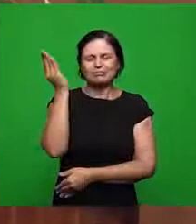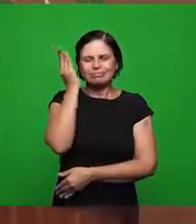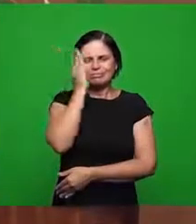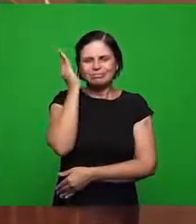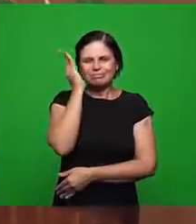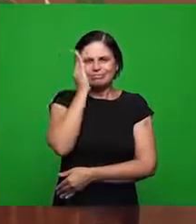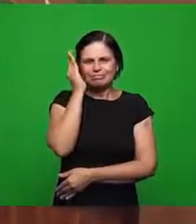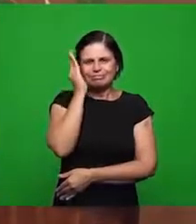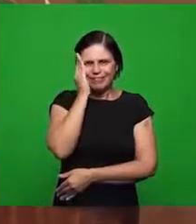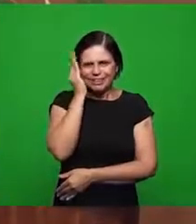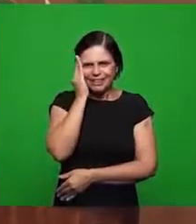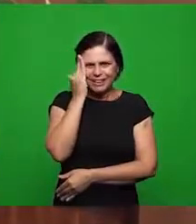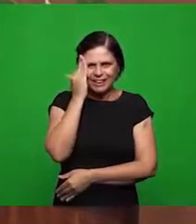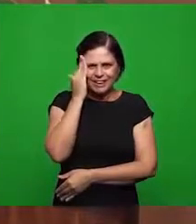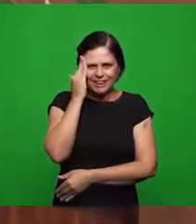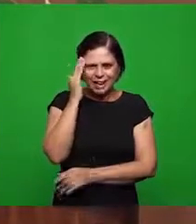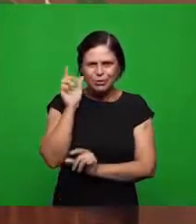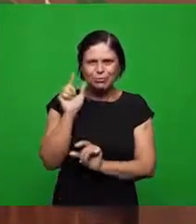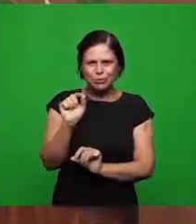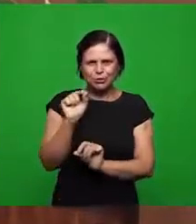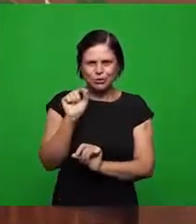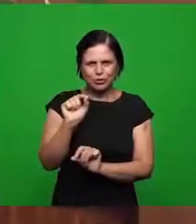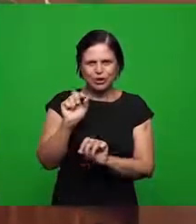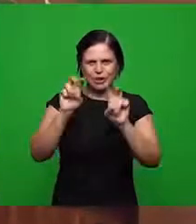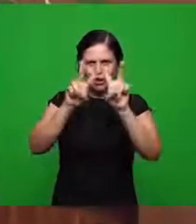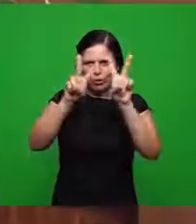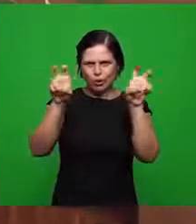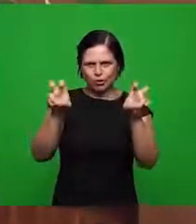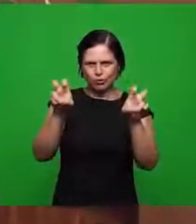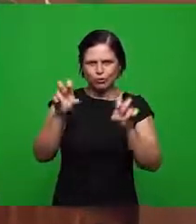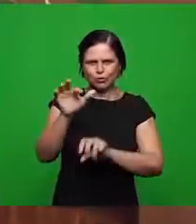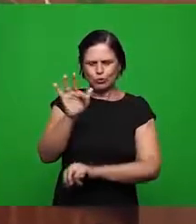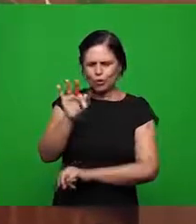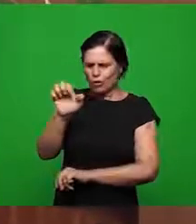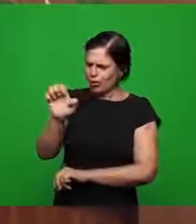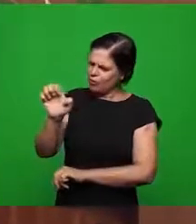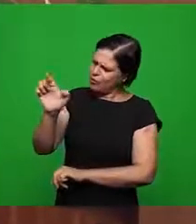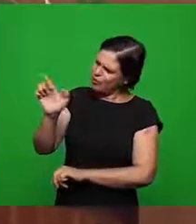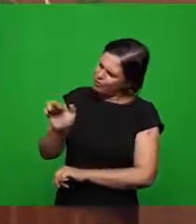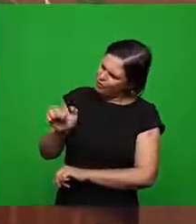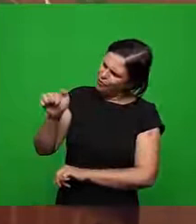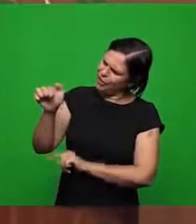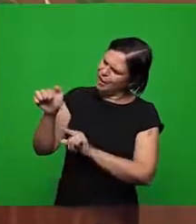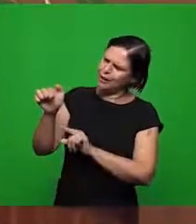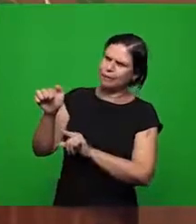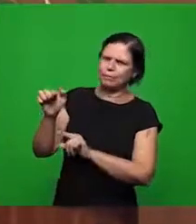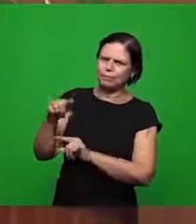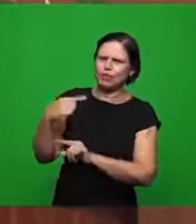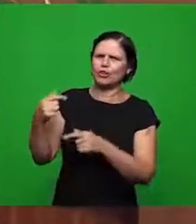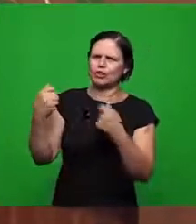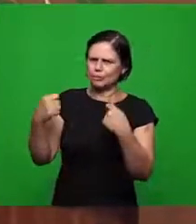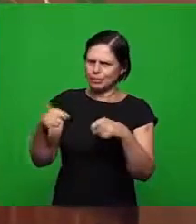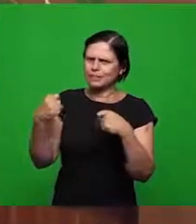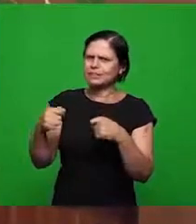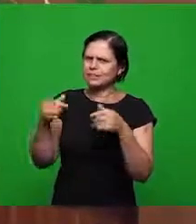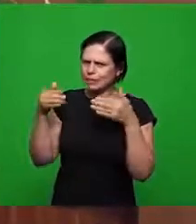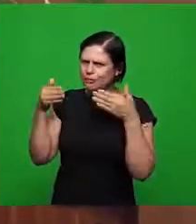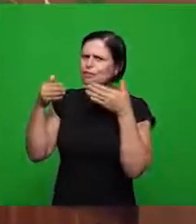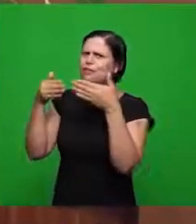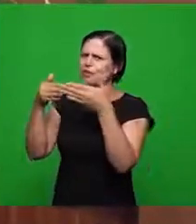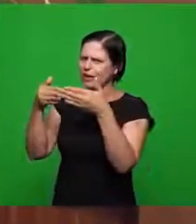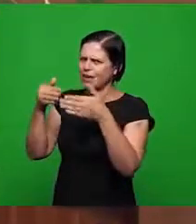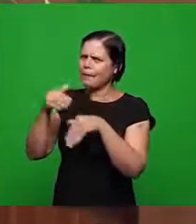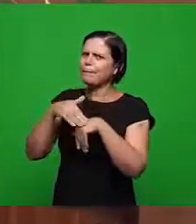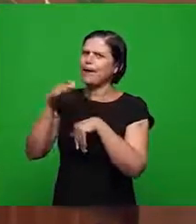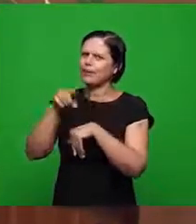a nossa abordagem a respeito de fé merece mais considerações por